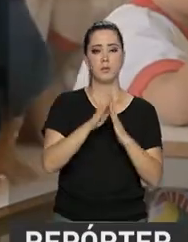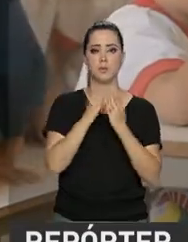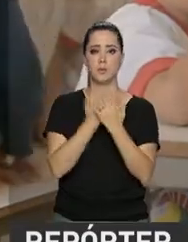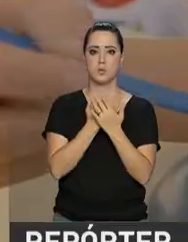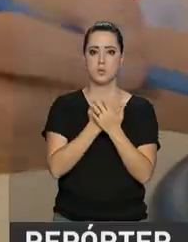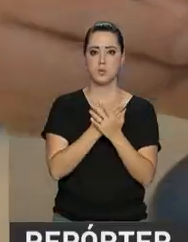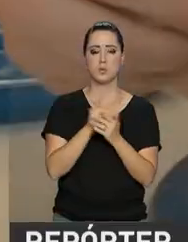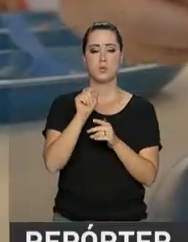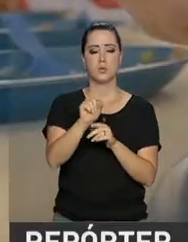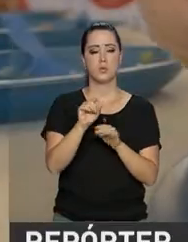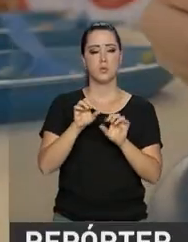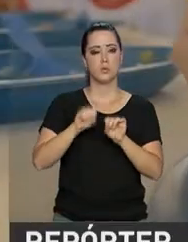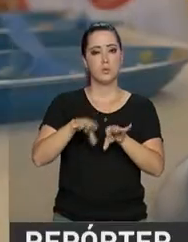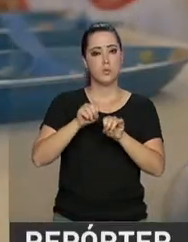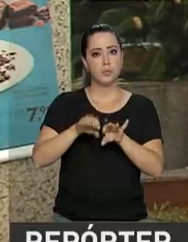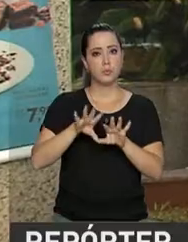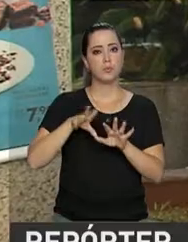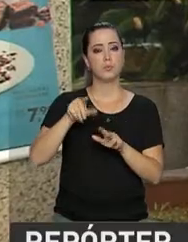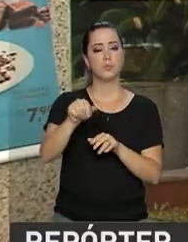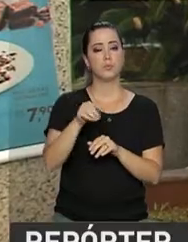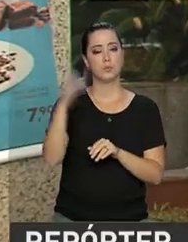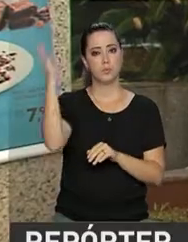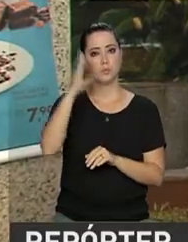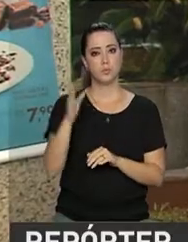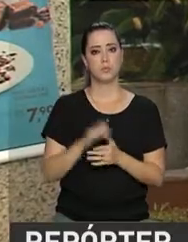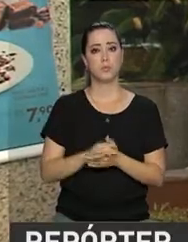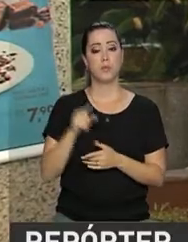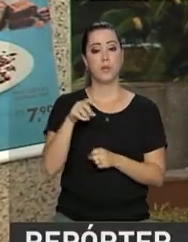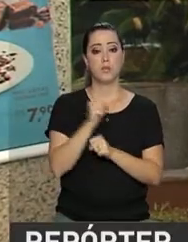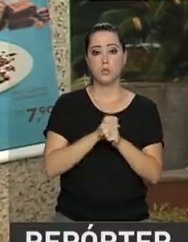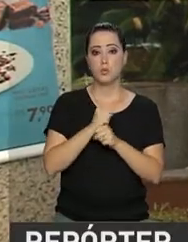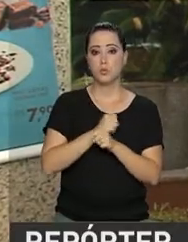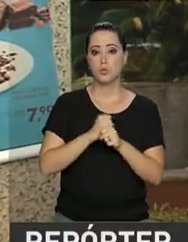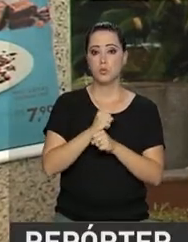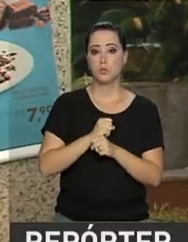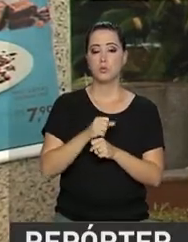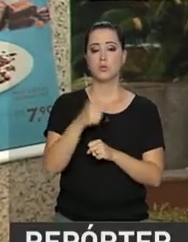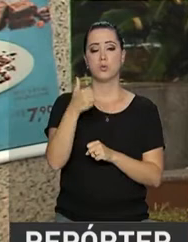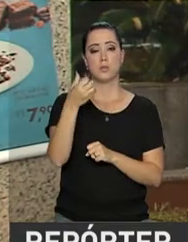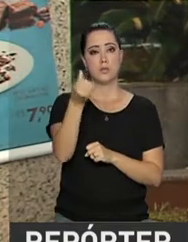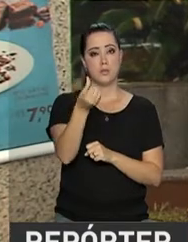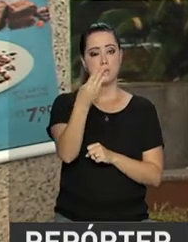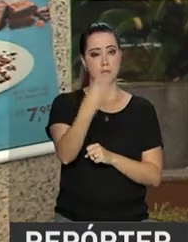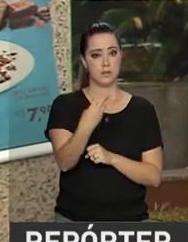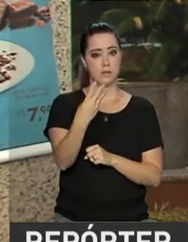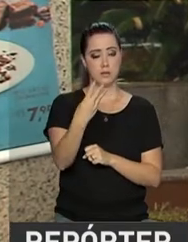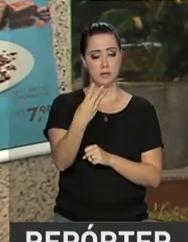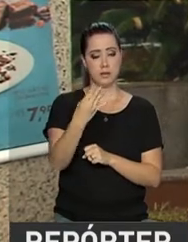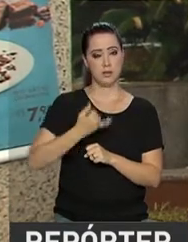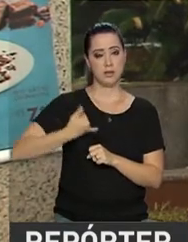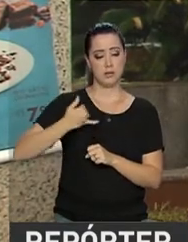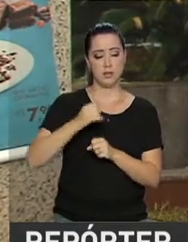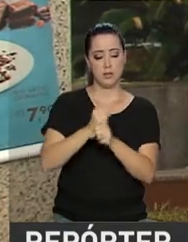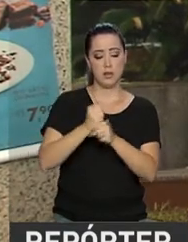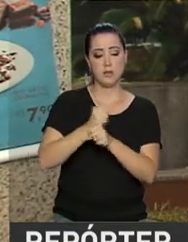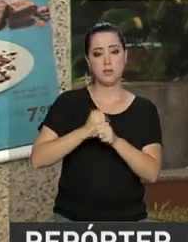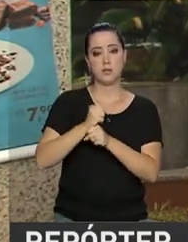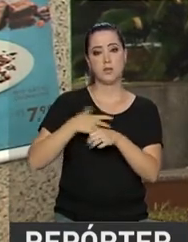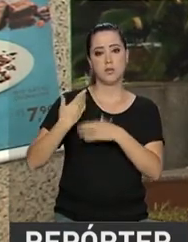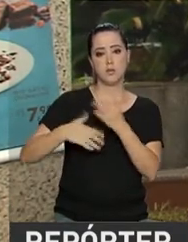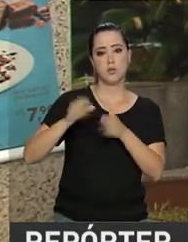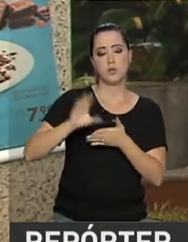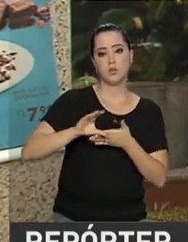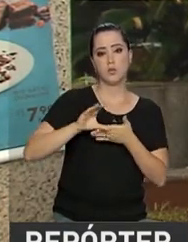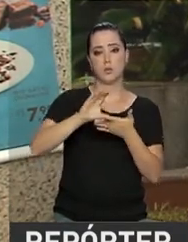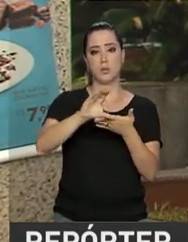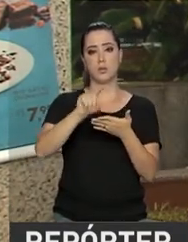públicas de todo o país. Neste ano, o programa completa 63 anos. Coordenado pelo Fundo Nacional de Desenvolvimento